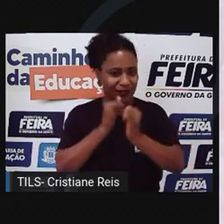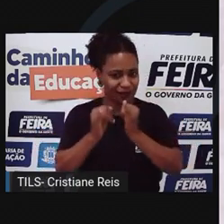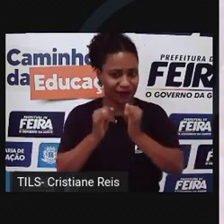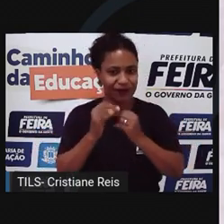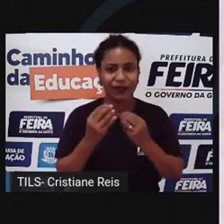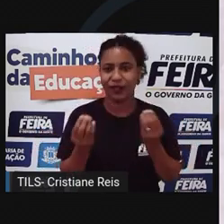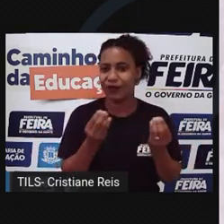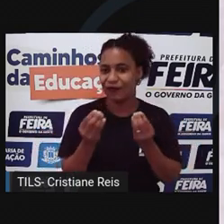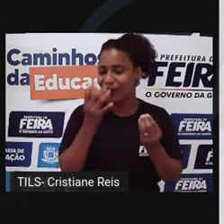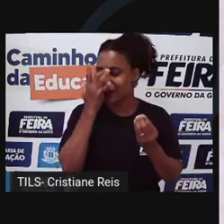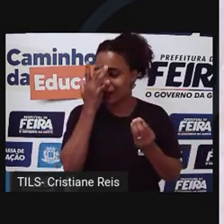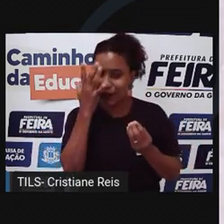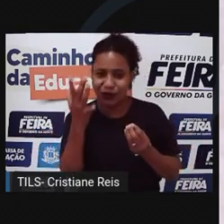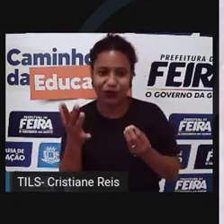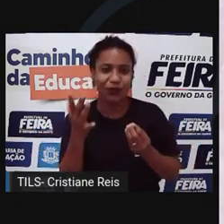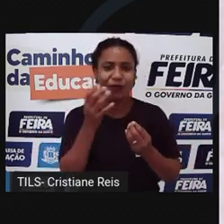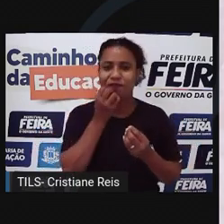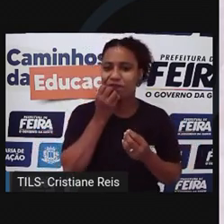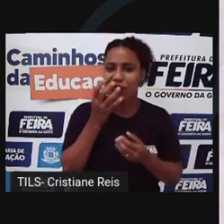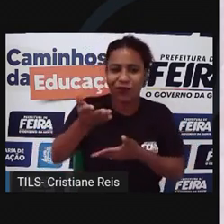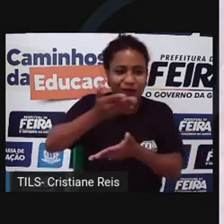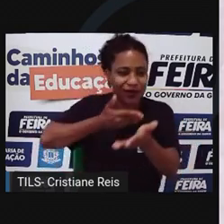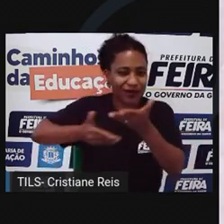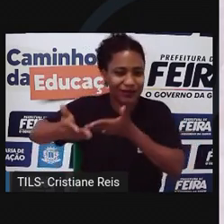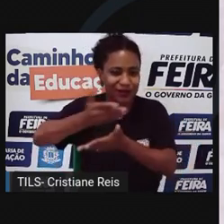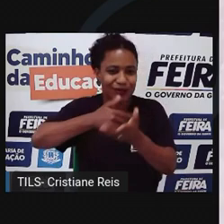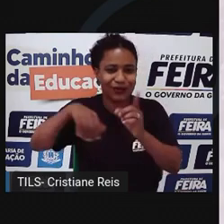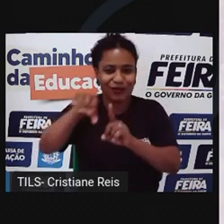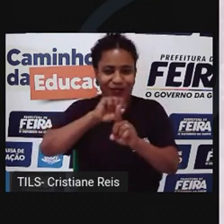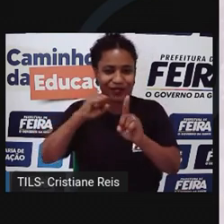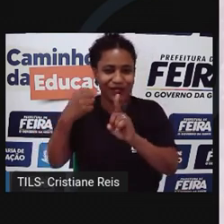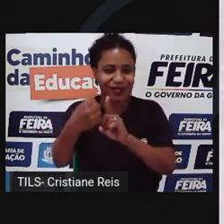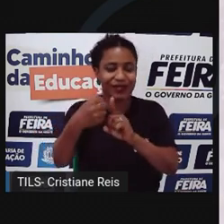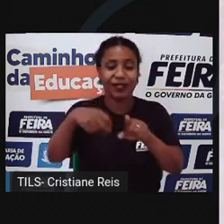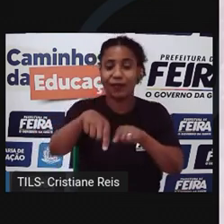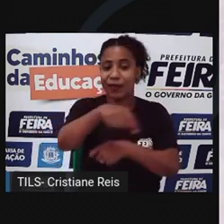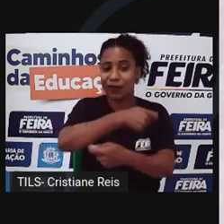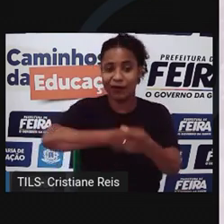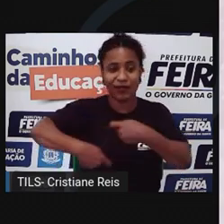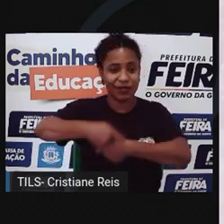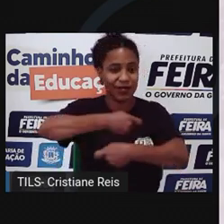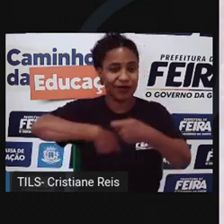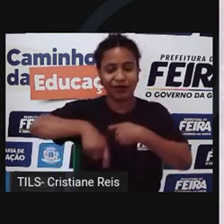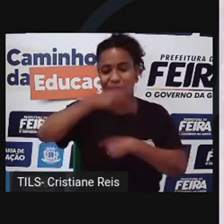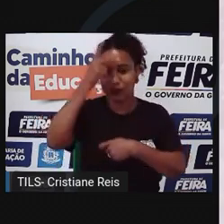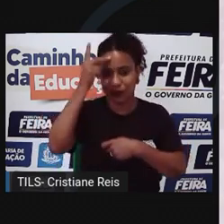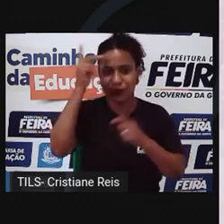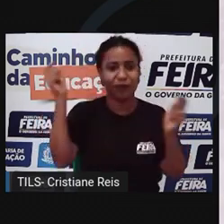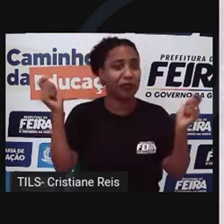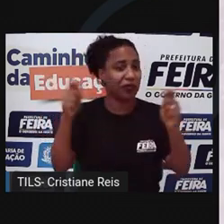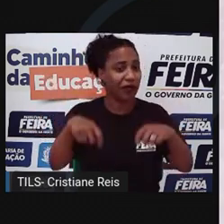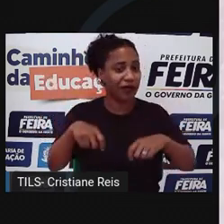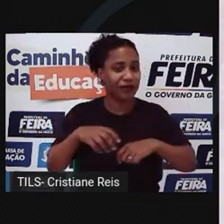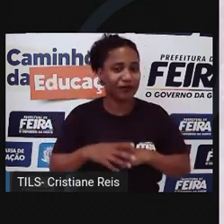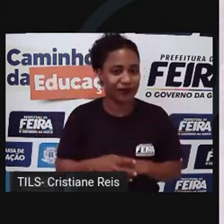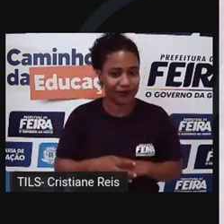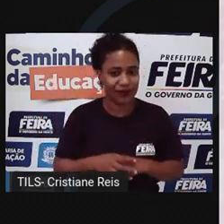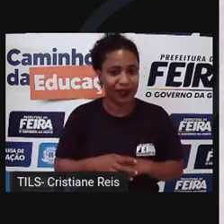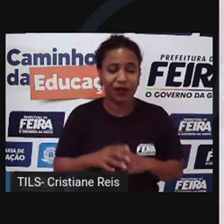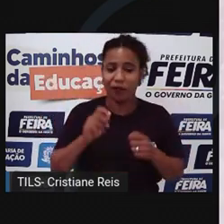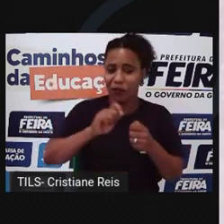facilitou e otimizou o tempo das relações sociais e comerciais dos usuários, sendo possível realizar de tudo.